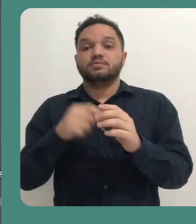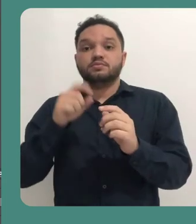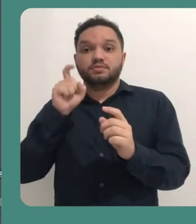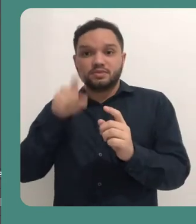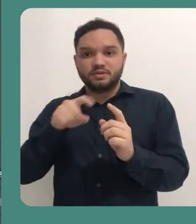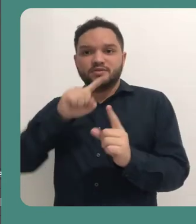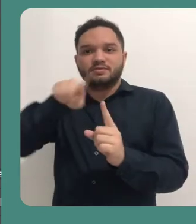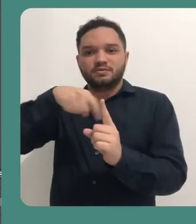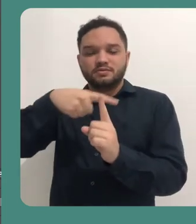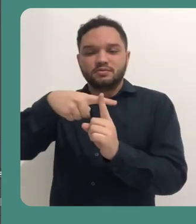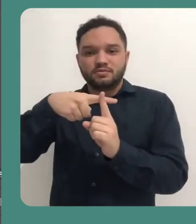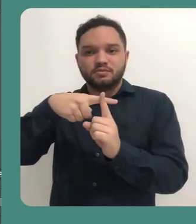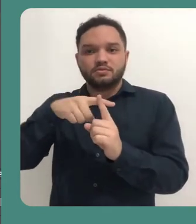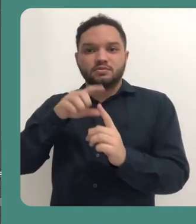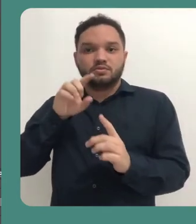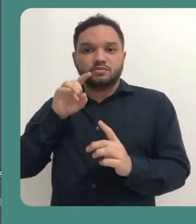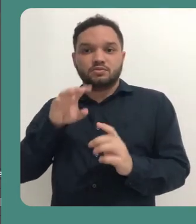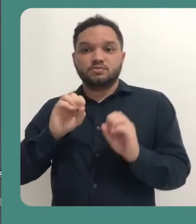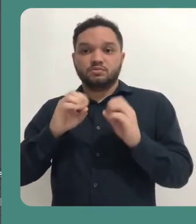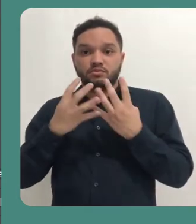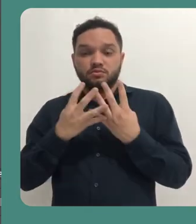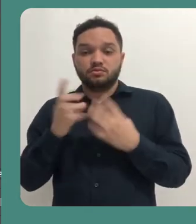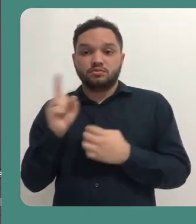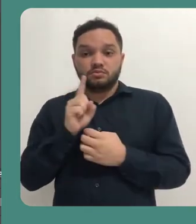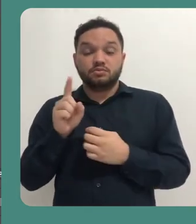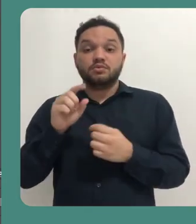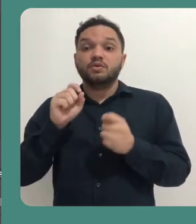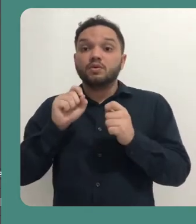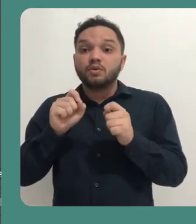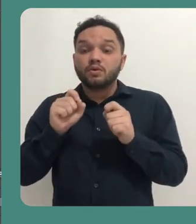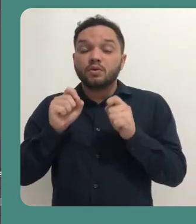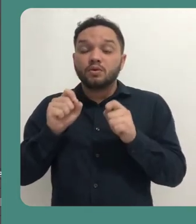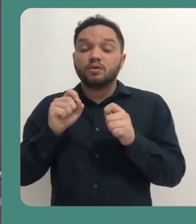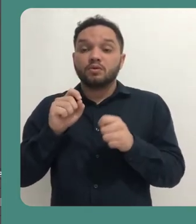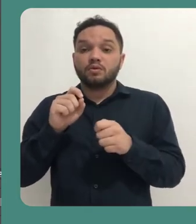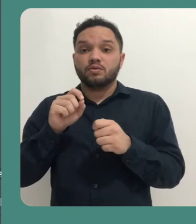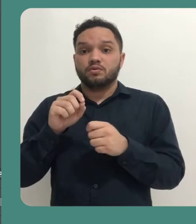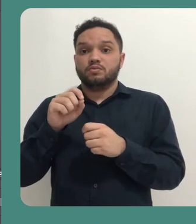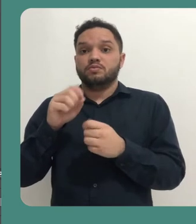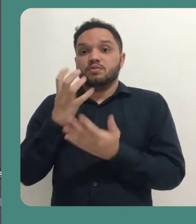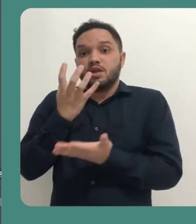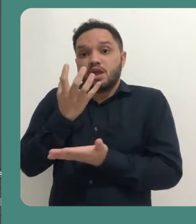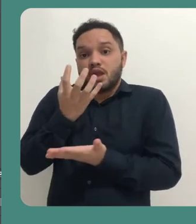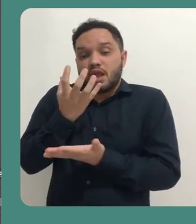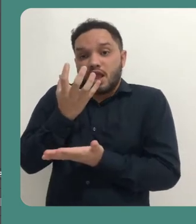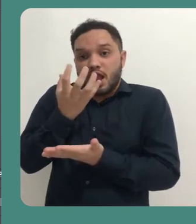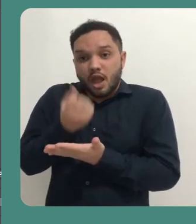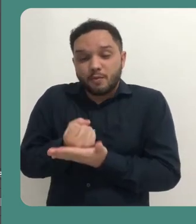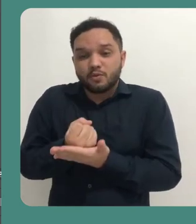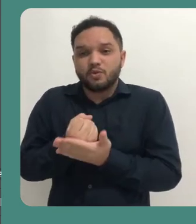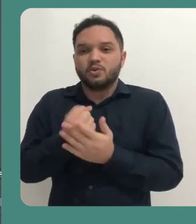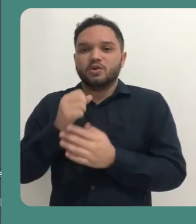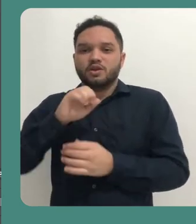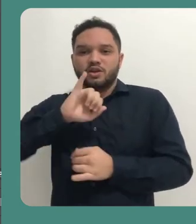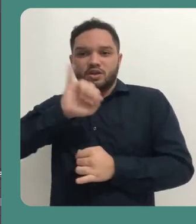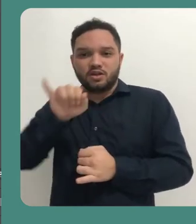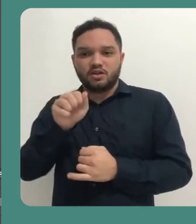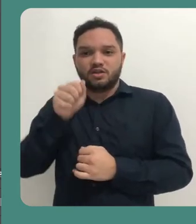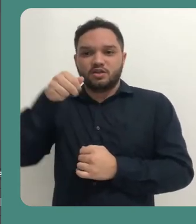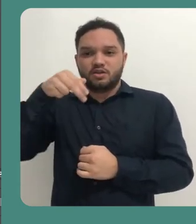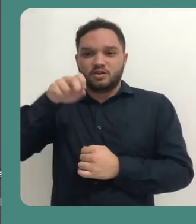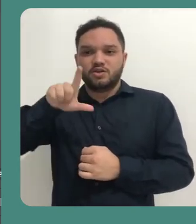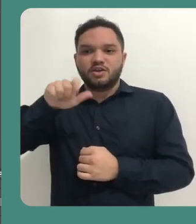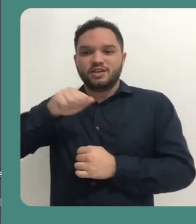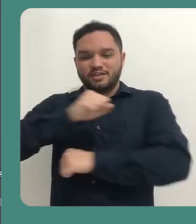aqui no botão de adicionar, eu não vou colocar a apresentação de slides, e sim eu vou colocar captura de janela.